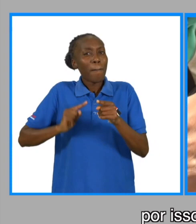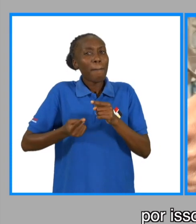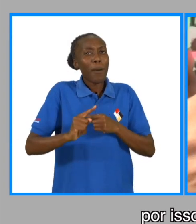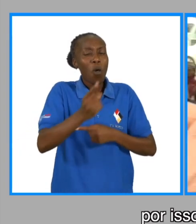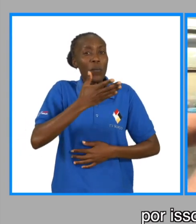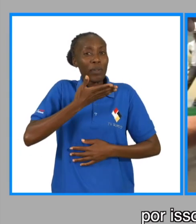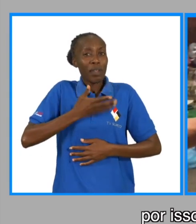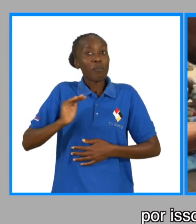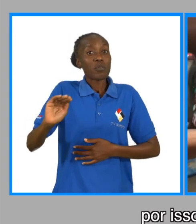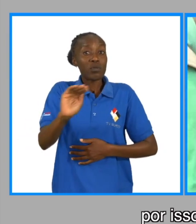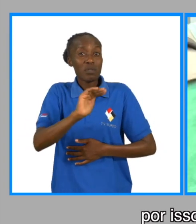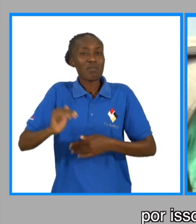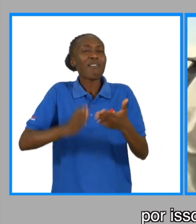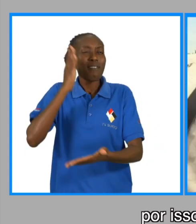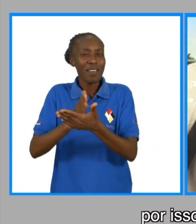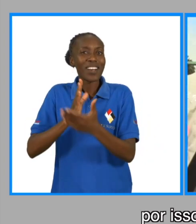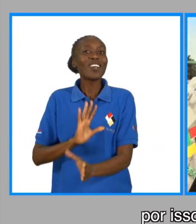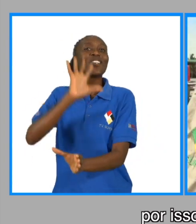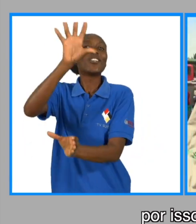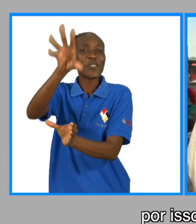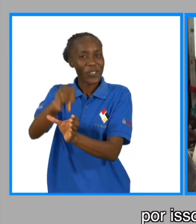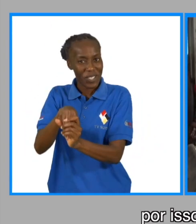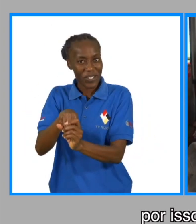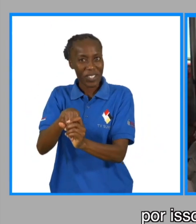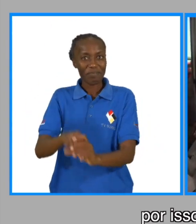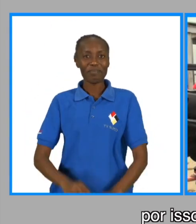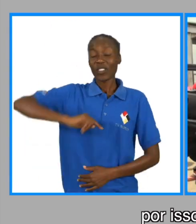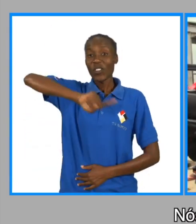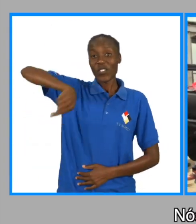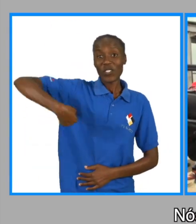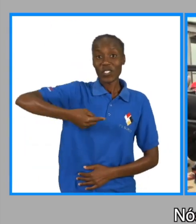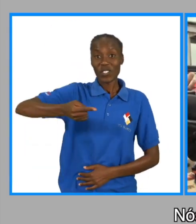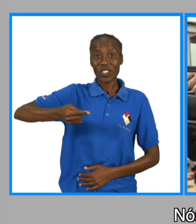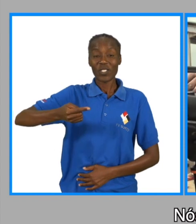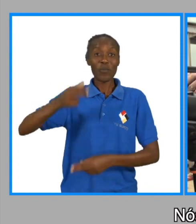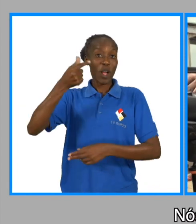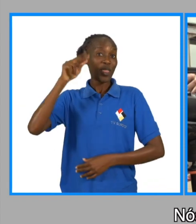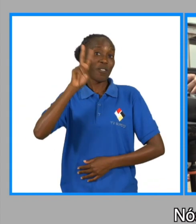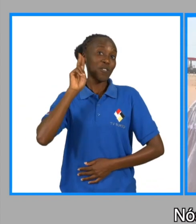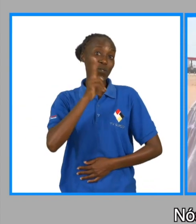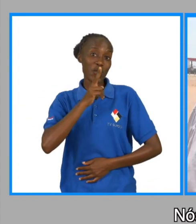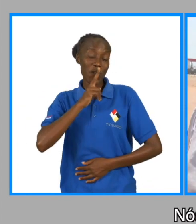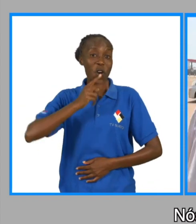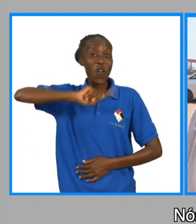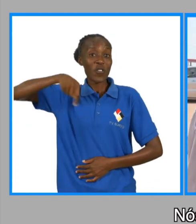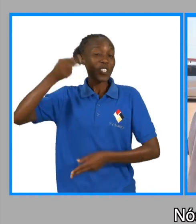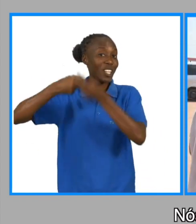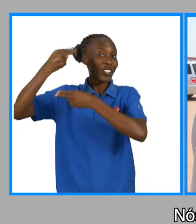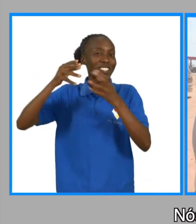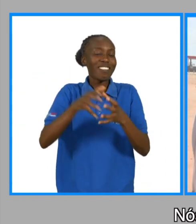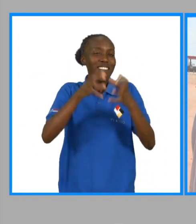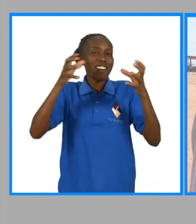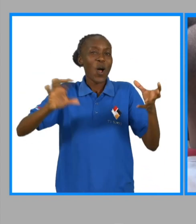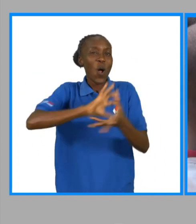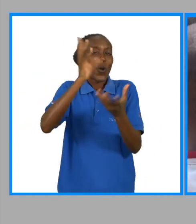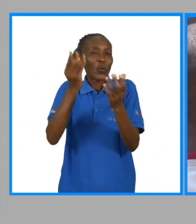longe queremos uma sociedade verdadeiramente inclusiva. Nós somos a TV Surdo nossa história é